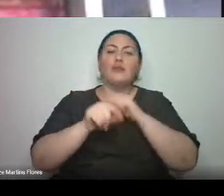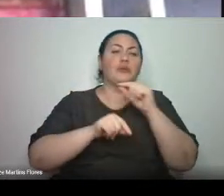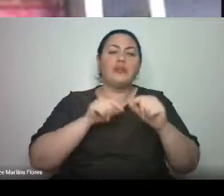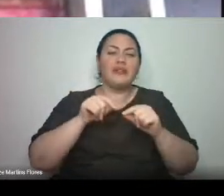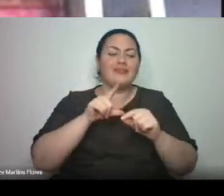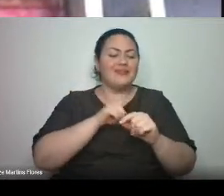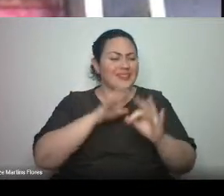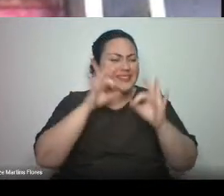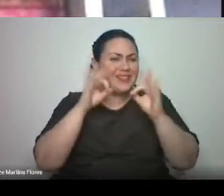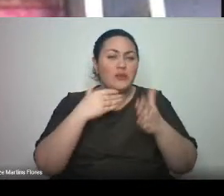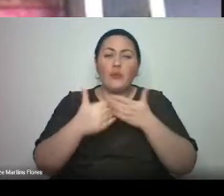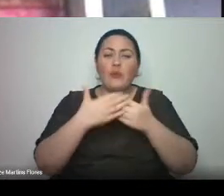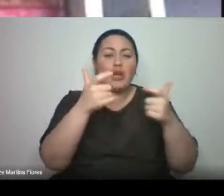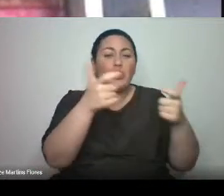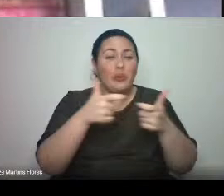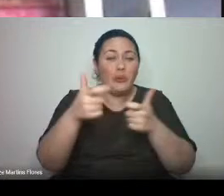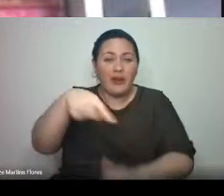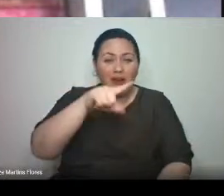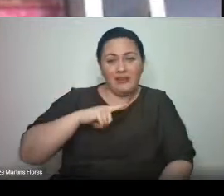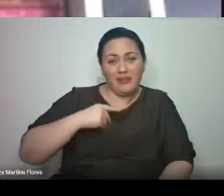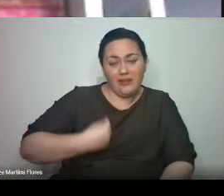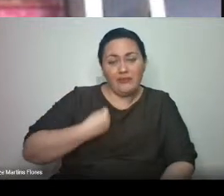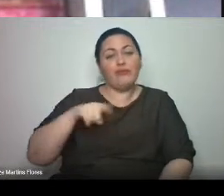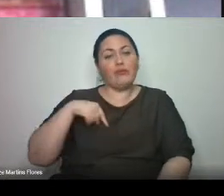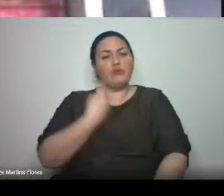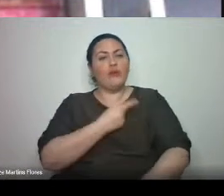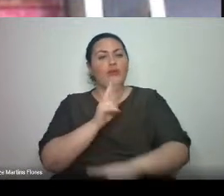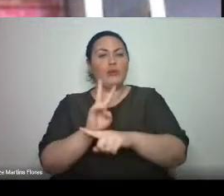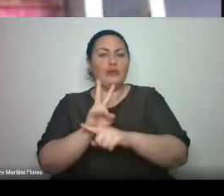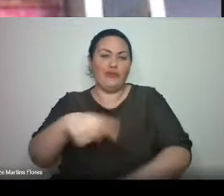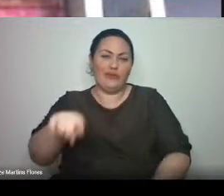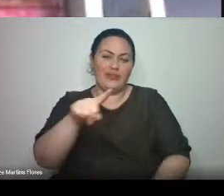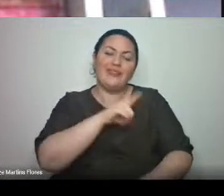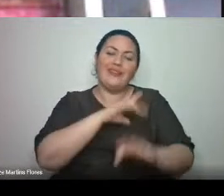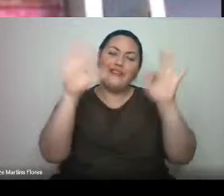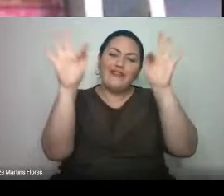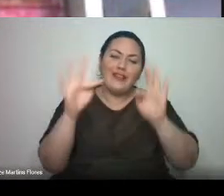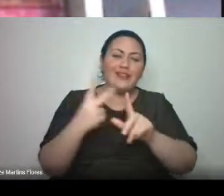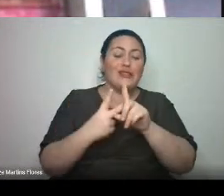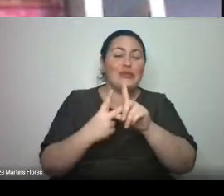vocês. Sejam muito felizes, muito sucesso e voltem sempre.